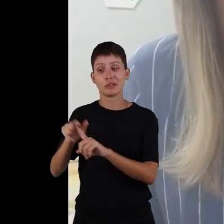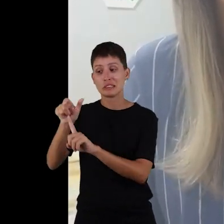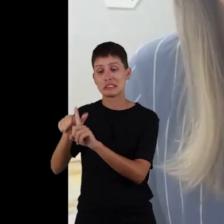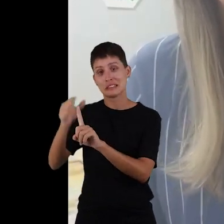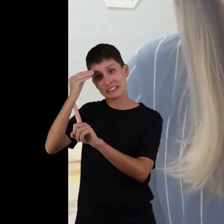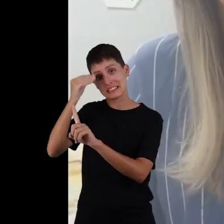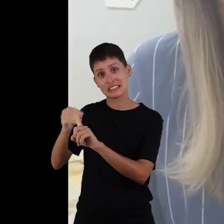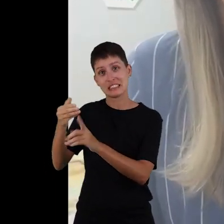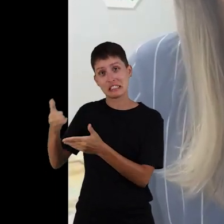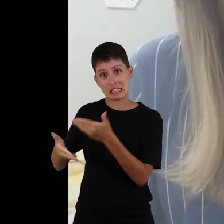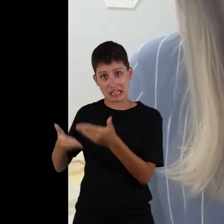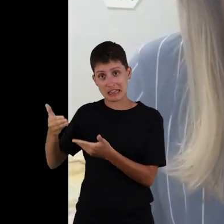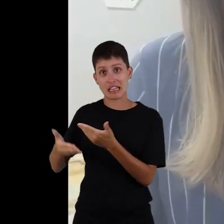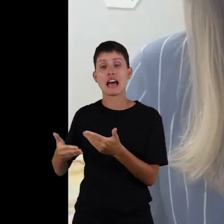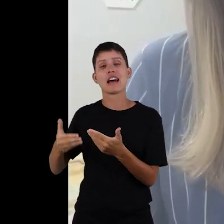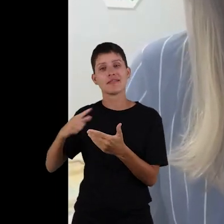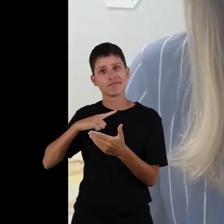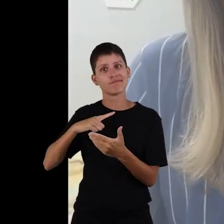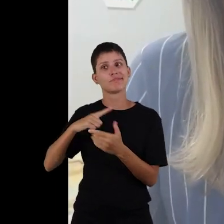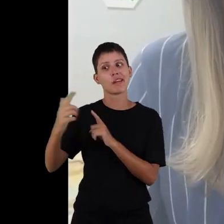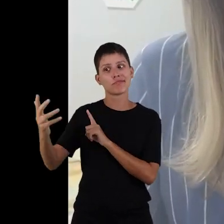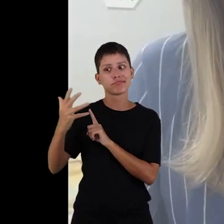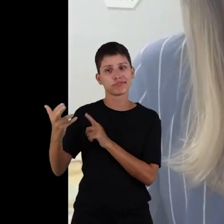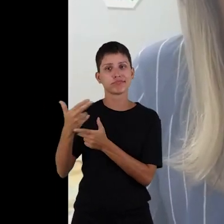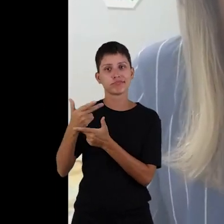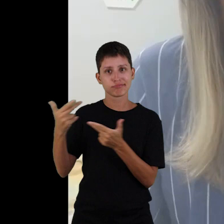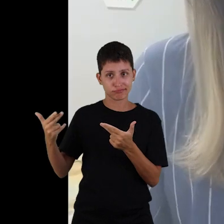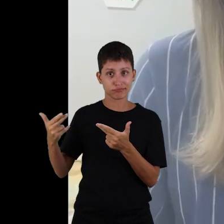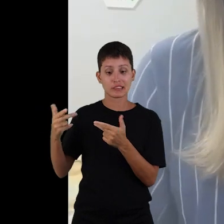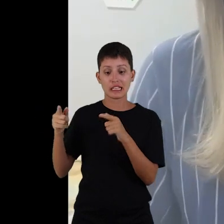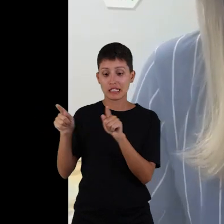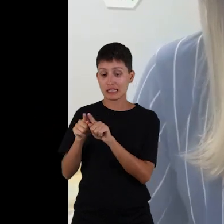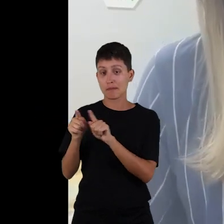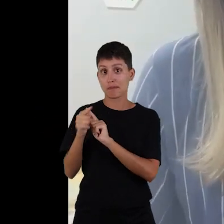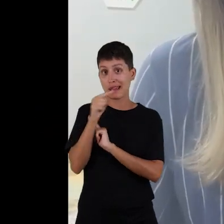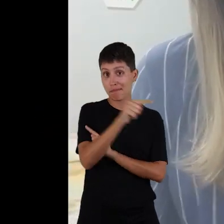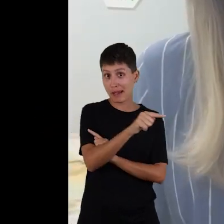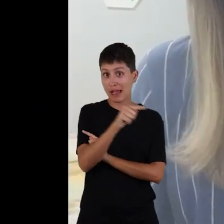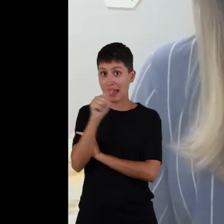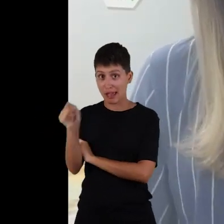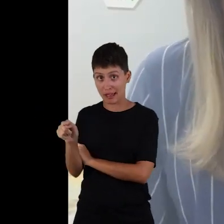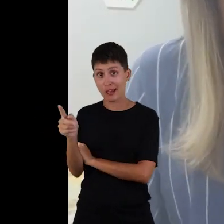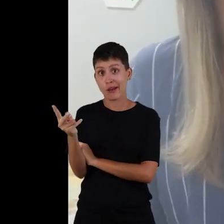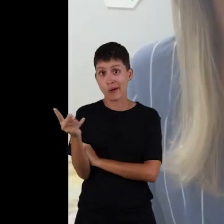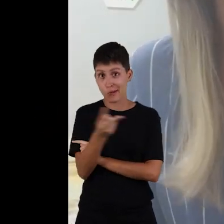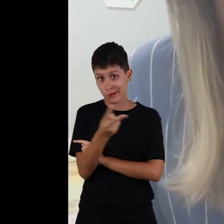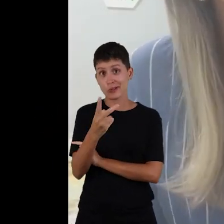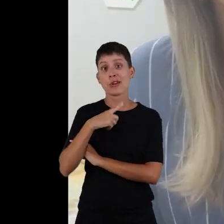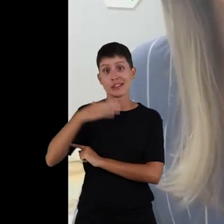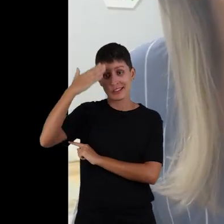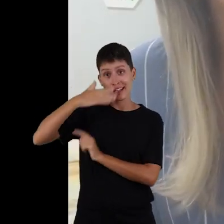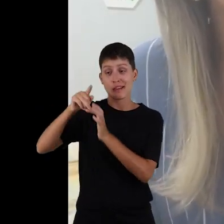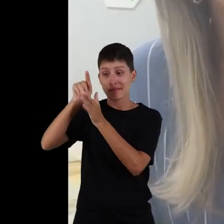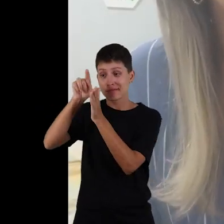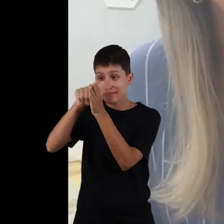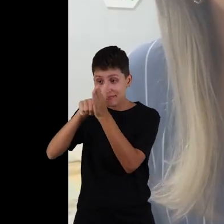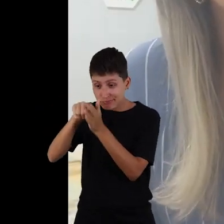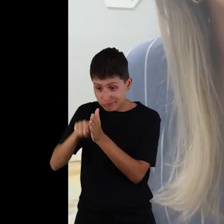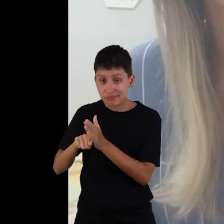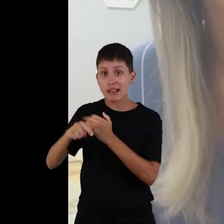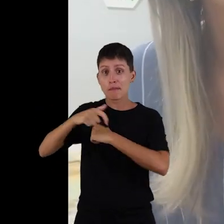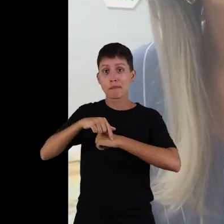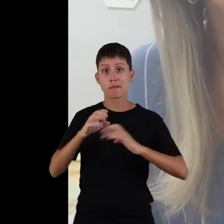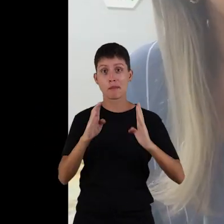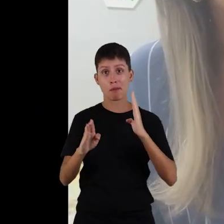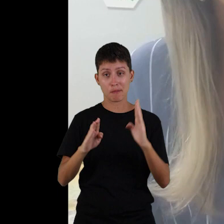desistem do tratamento. Além desses efeitos colaterais, o benzinodazol e o nifrutimox têm sua eficácia comprovada na fase aguda da